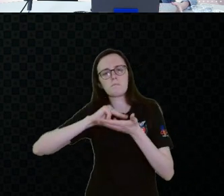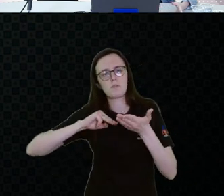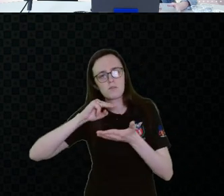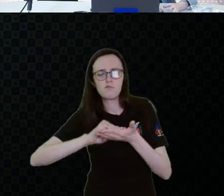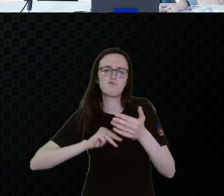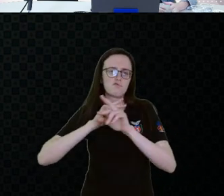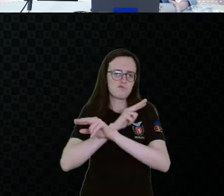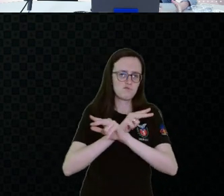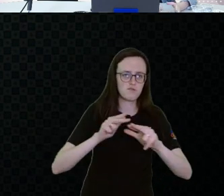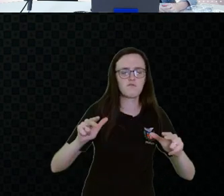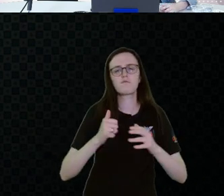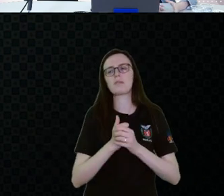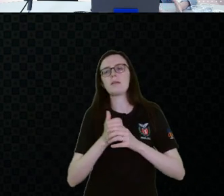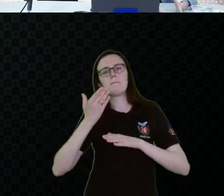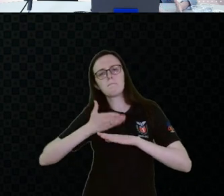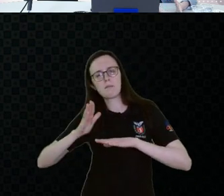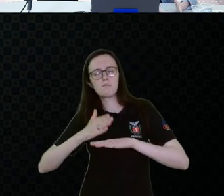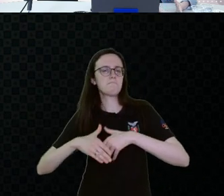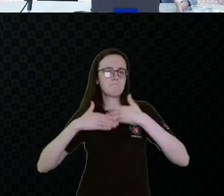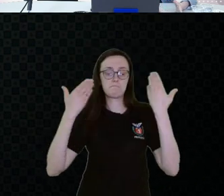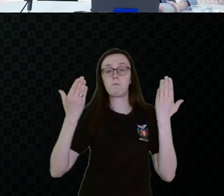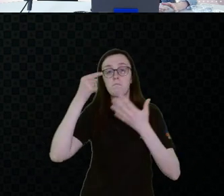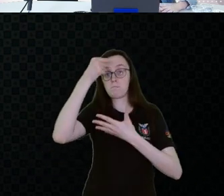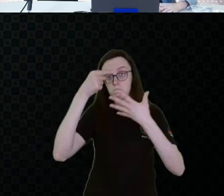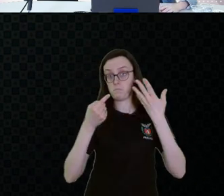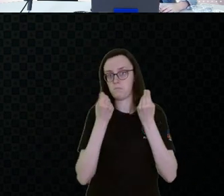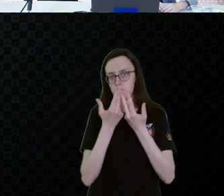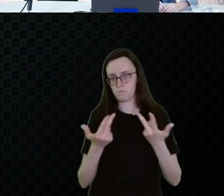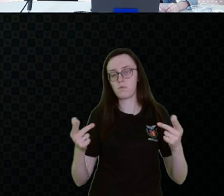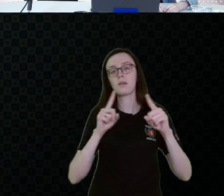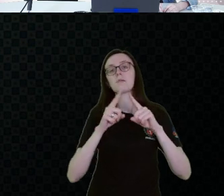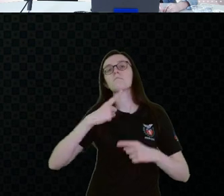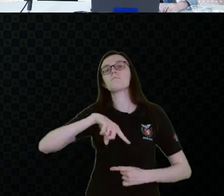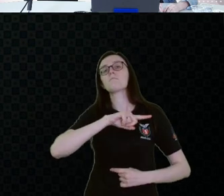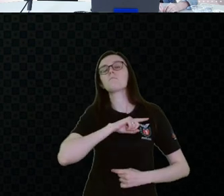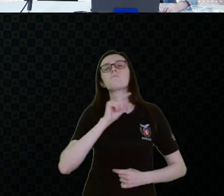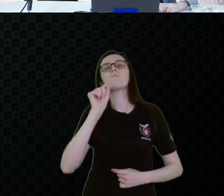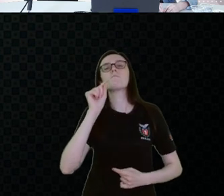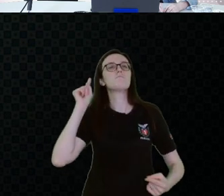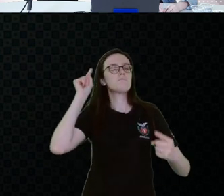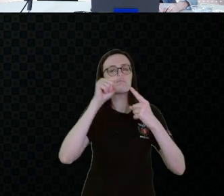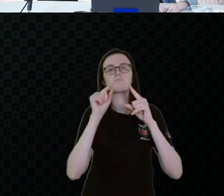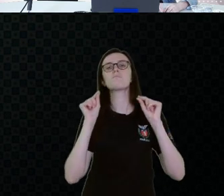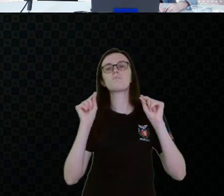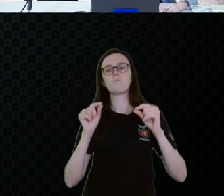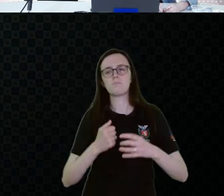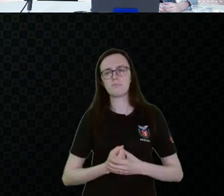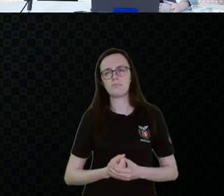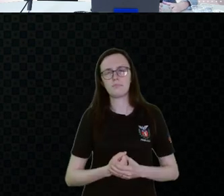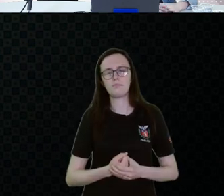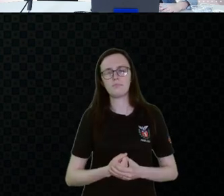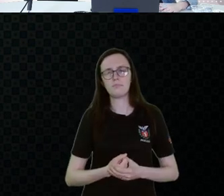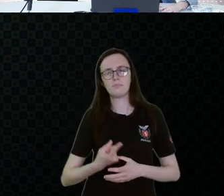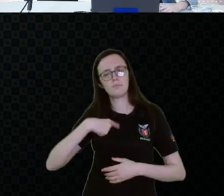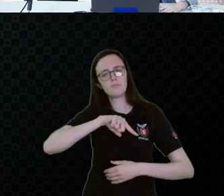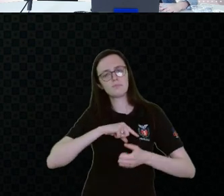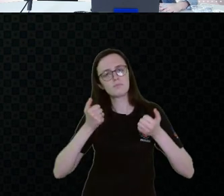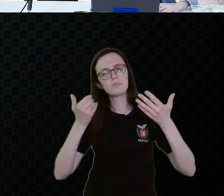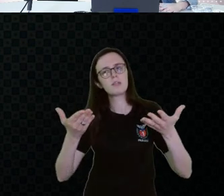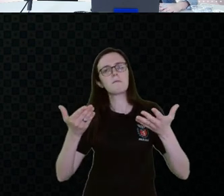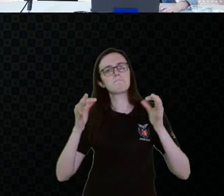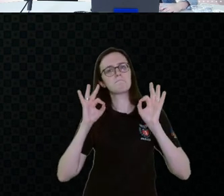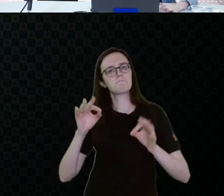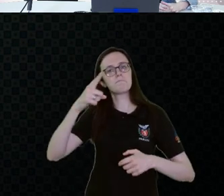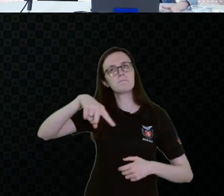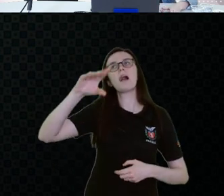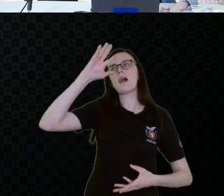diferenciadas, práticas, enfim, uma série de questões. Mas o que é o objetivo? Promover a funcionalidade,